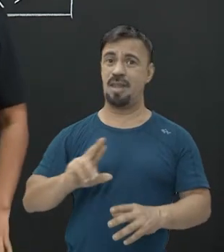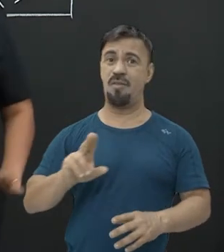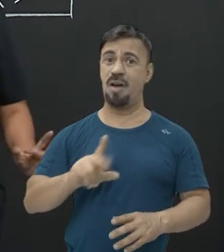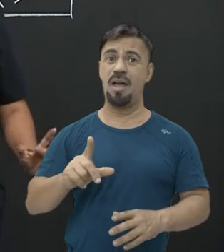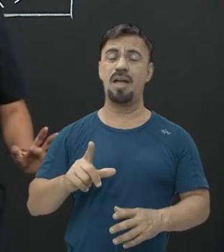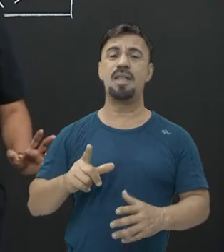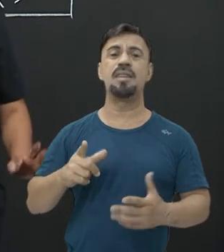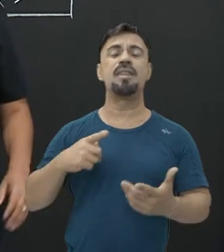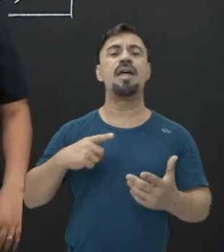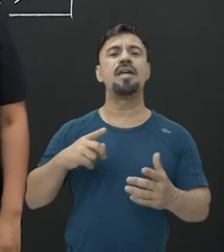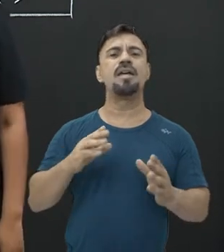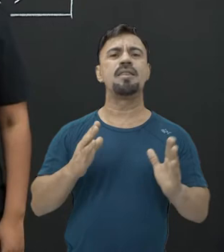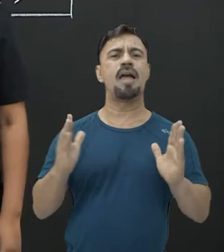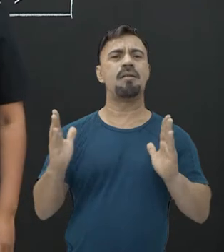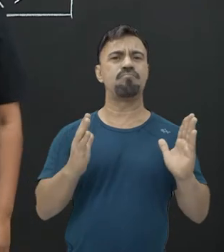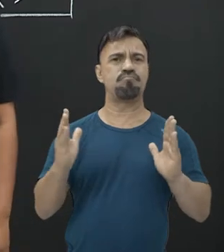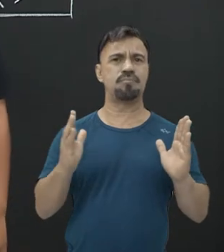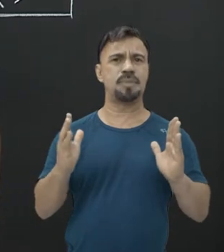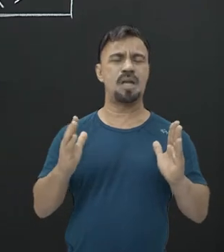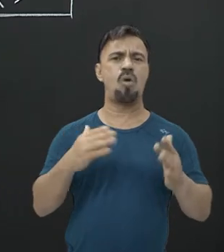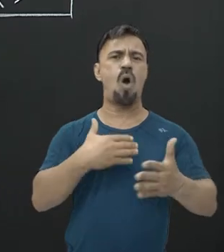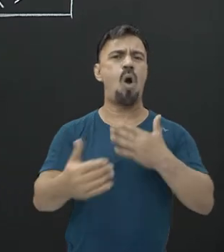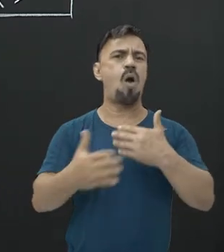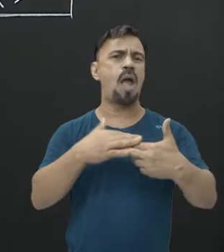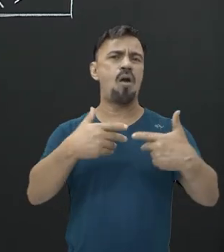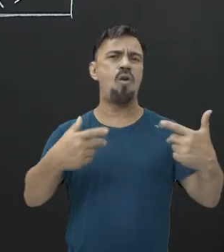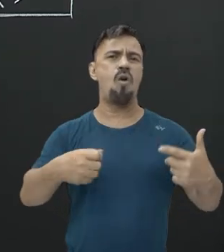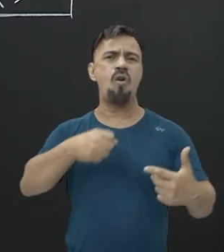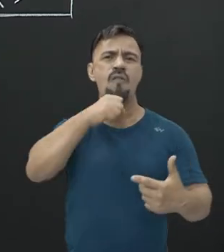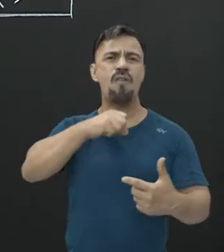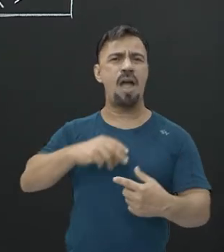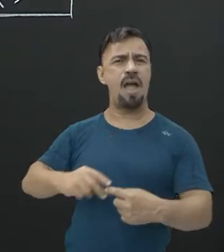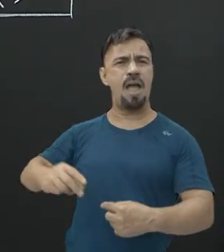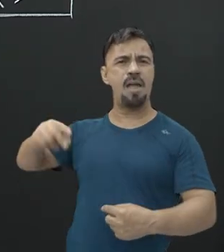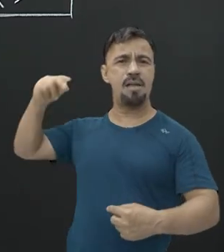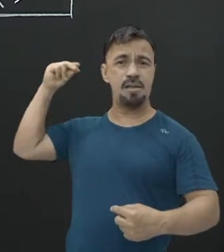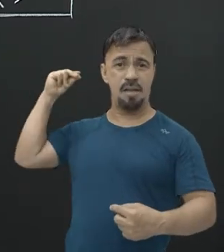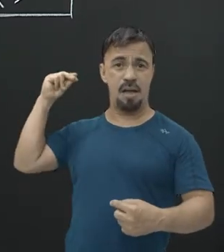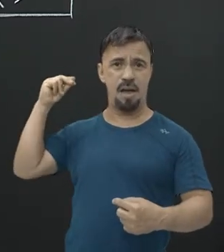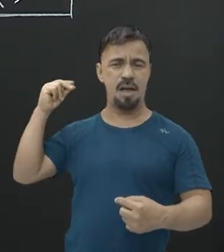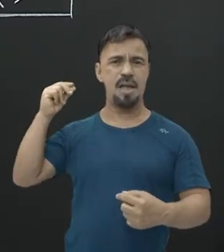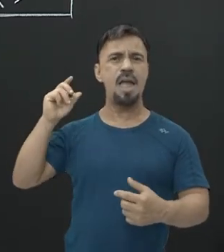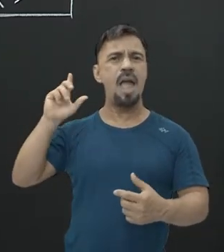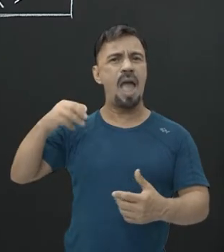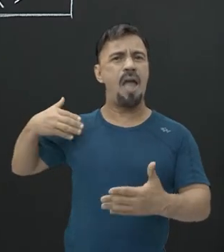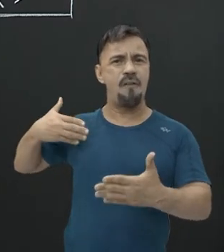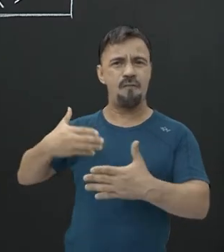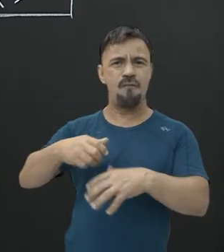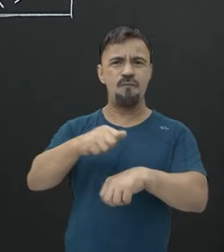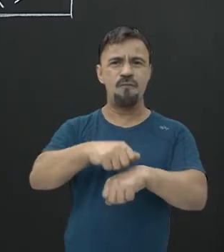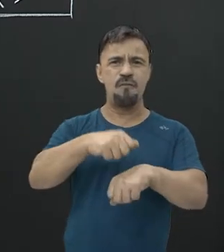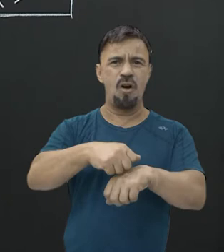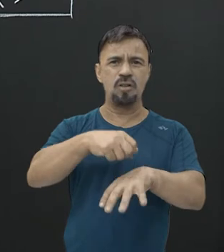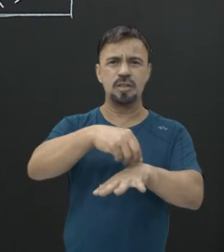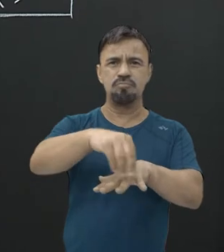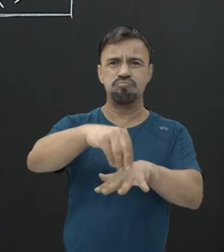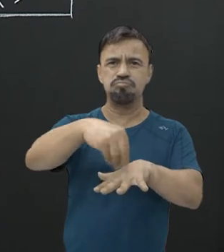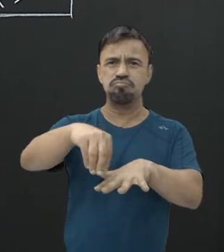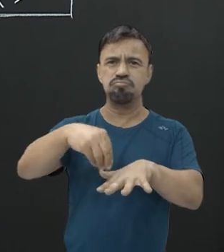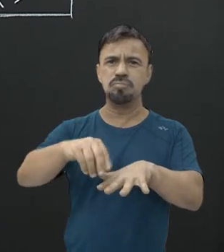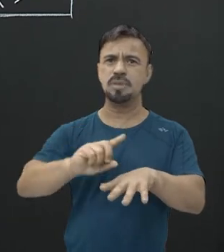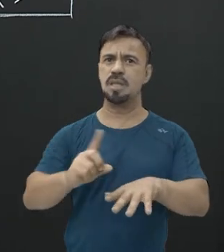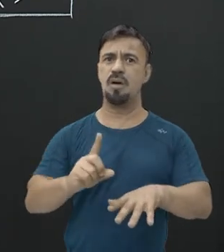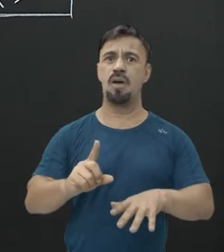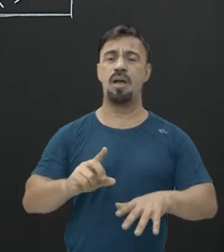têm que ter uma datação. Não é qualquer coisa antiga que você acha por aí que eu possa enquadrar como fósseis. Então o tempo para eu